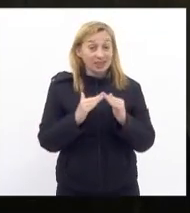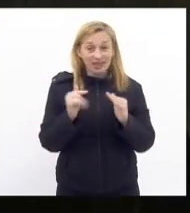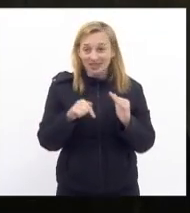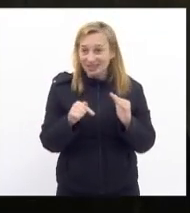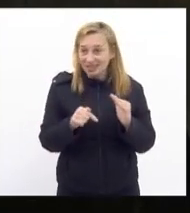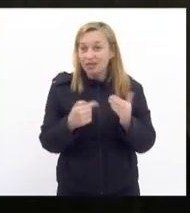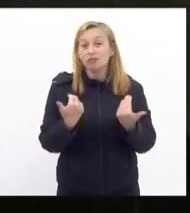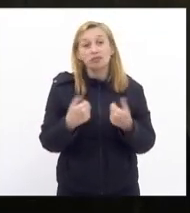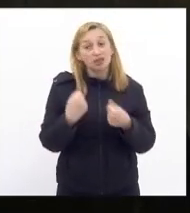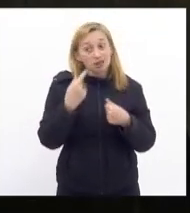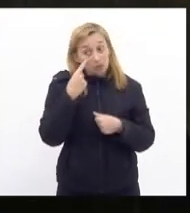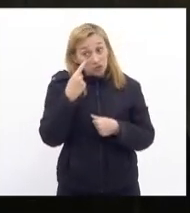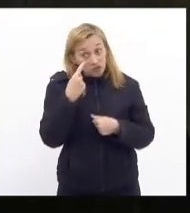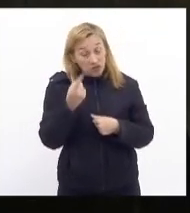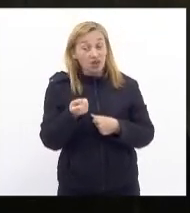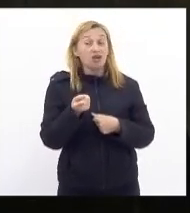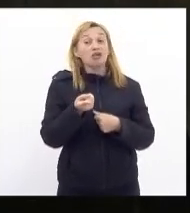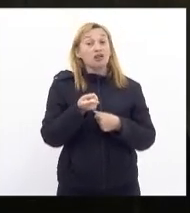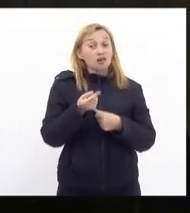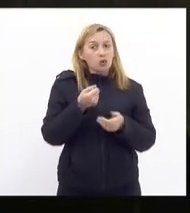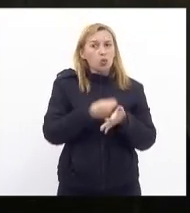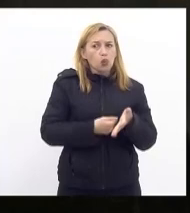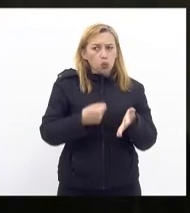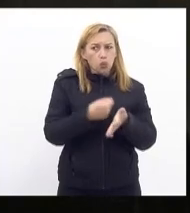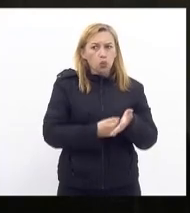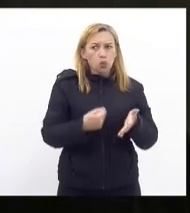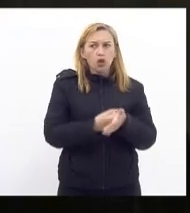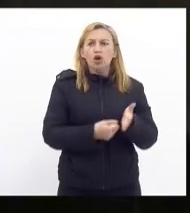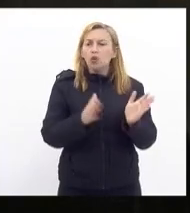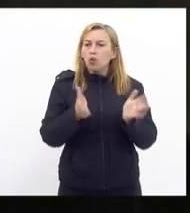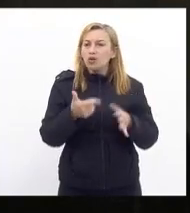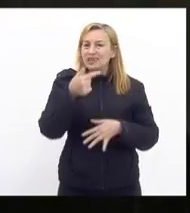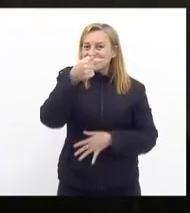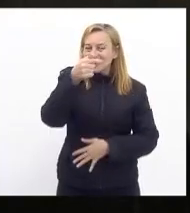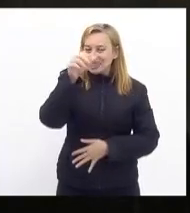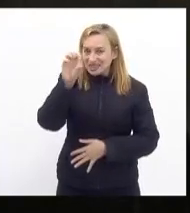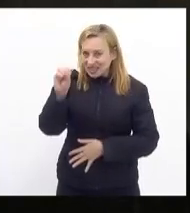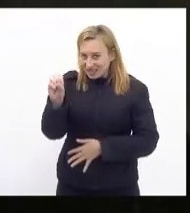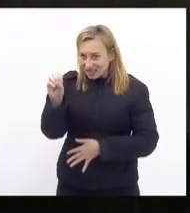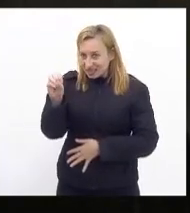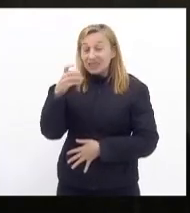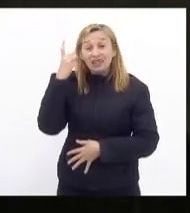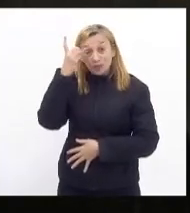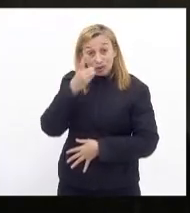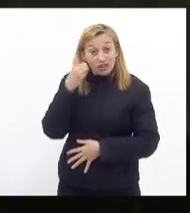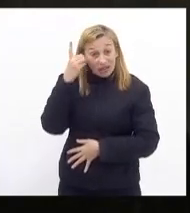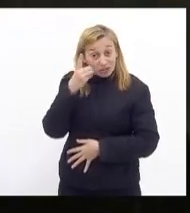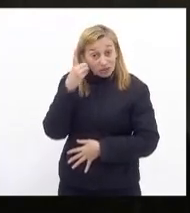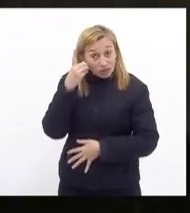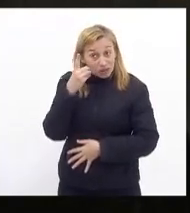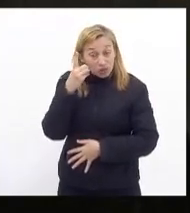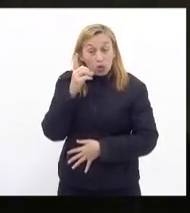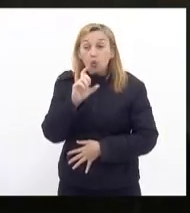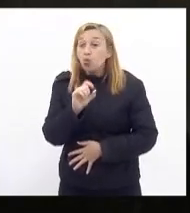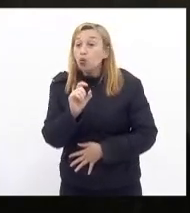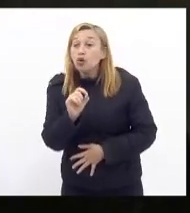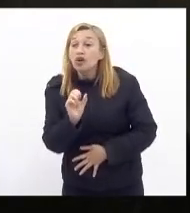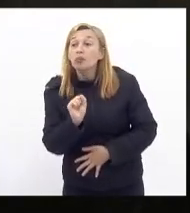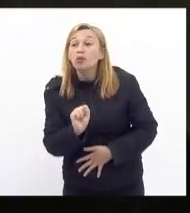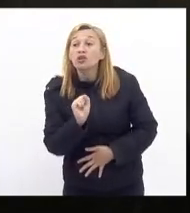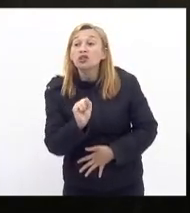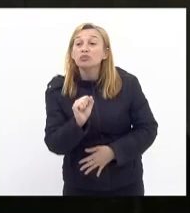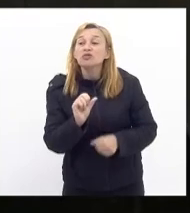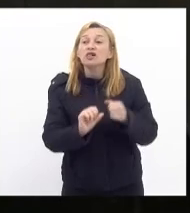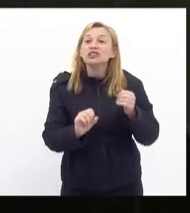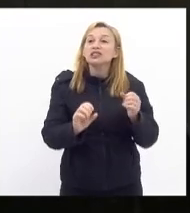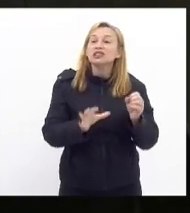nós temos que ver porque nós temos que lutar que hoje nós somos 70 parlamentares e o que que hoje a gente pode fazer pela